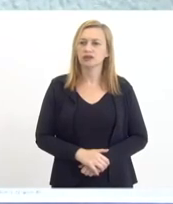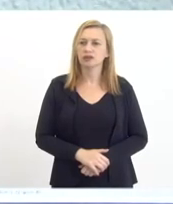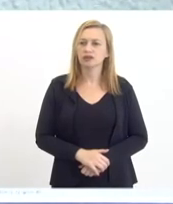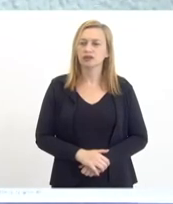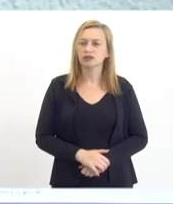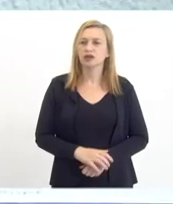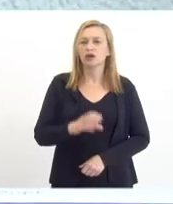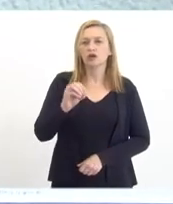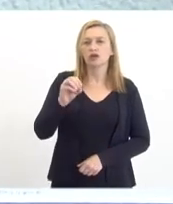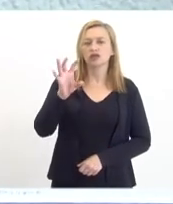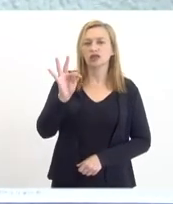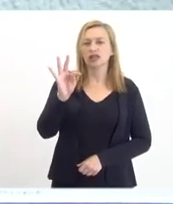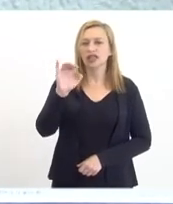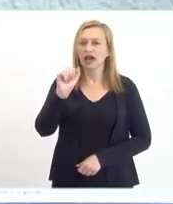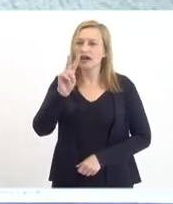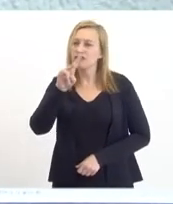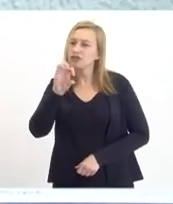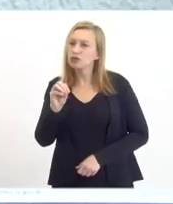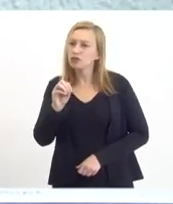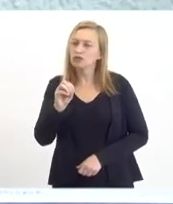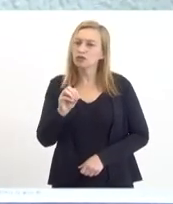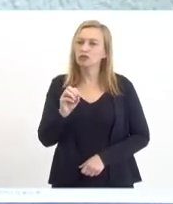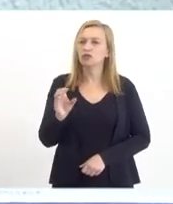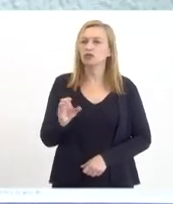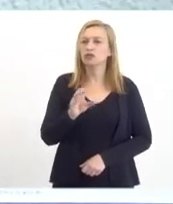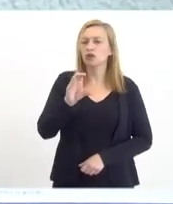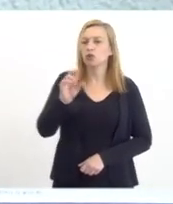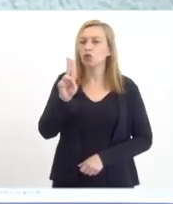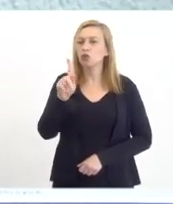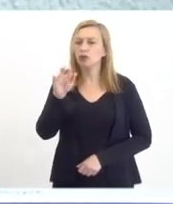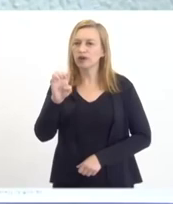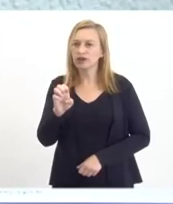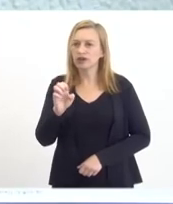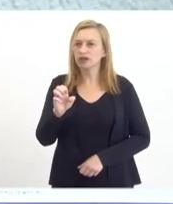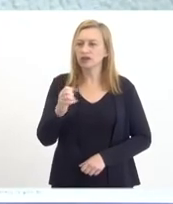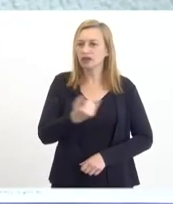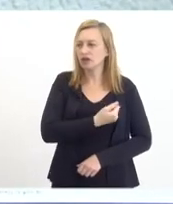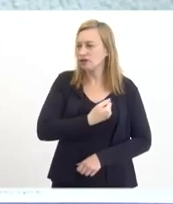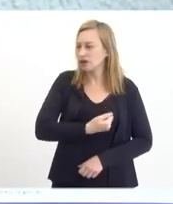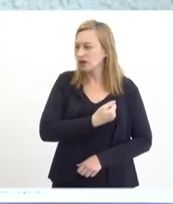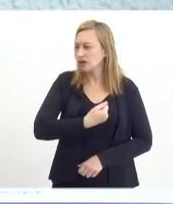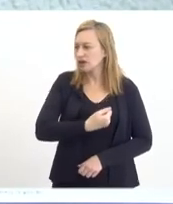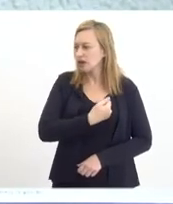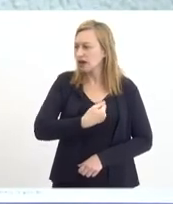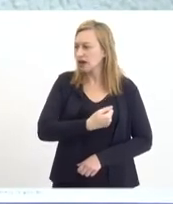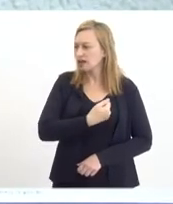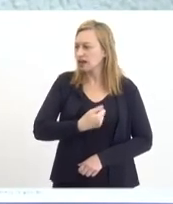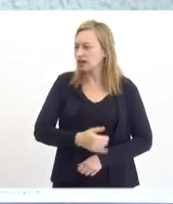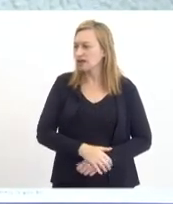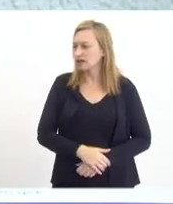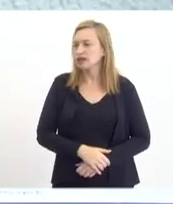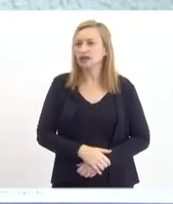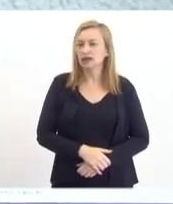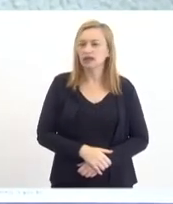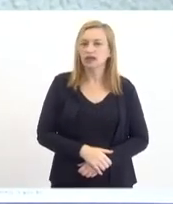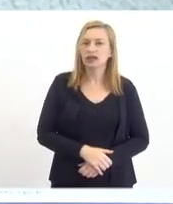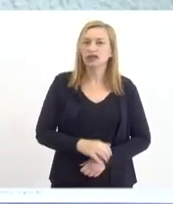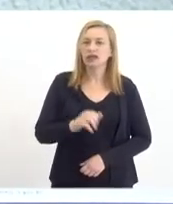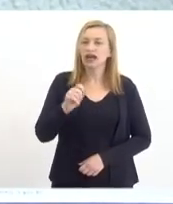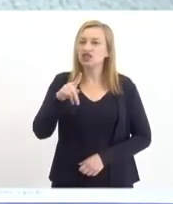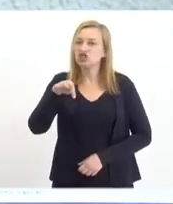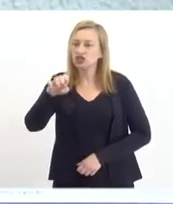Otávio José, do Rotary Club Itaguaí, Alexandre do Obergue Ferraz